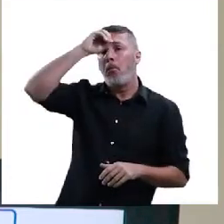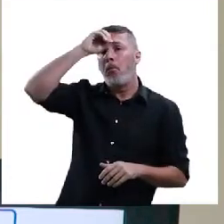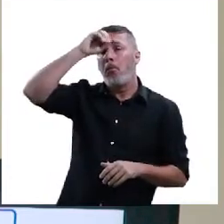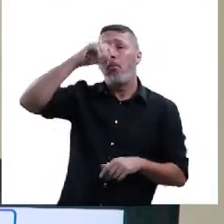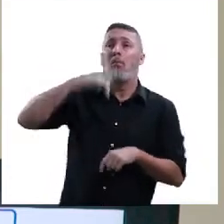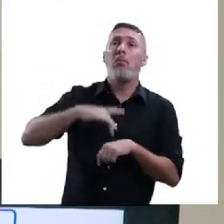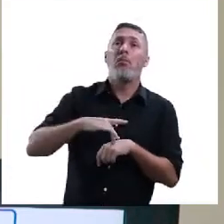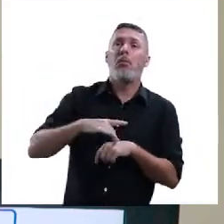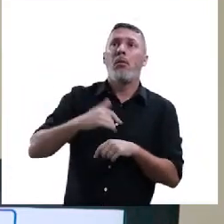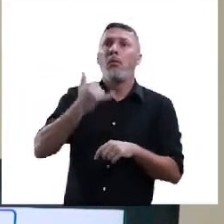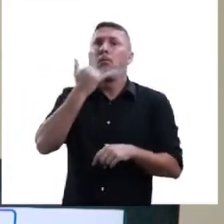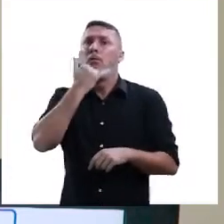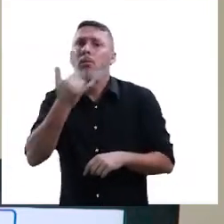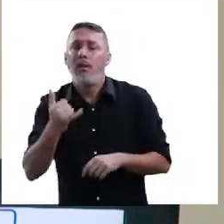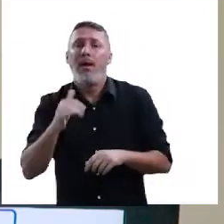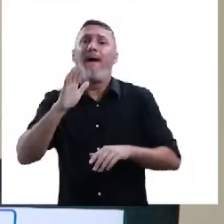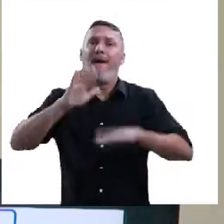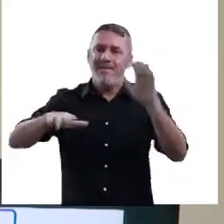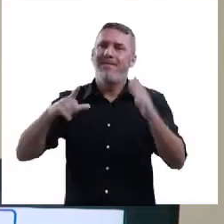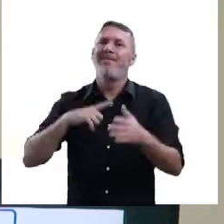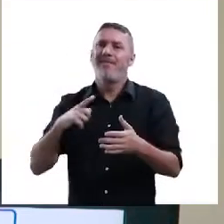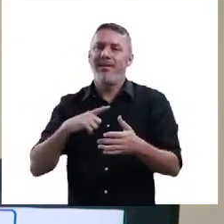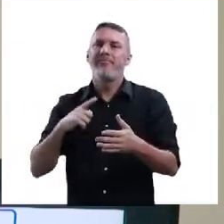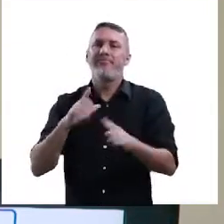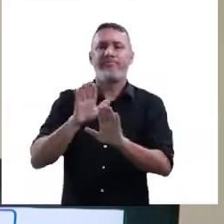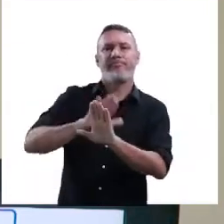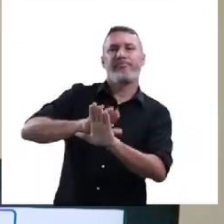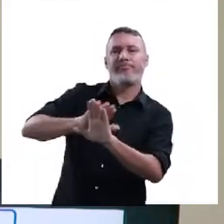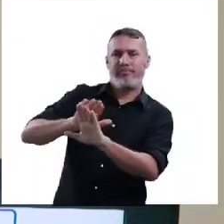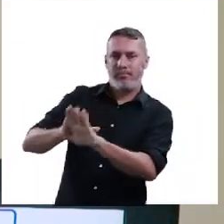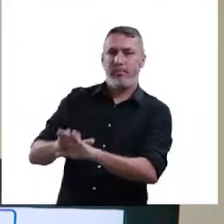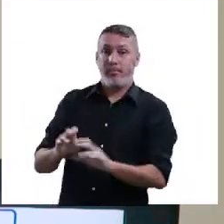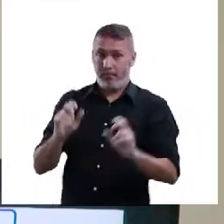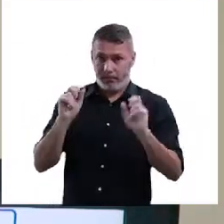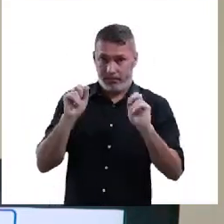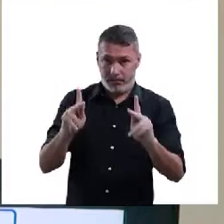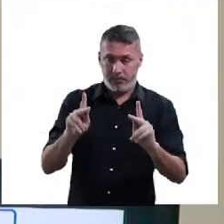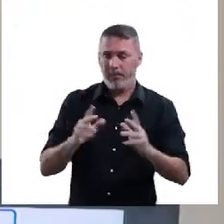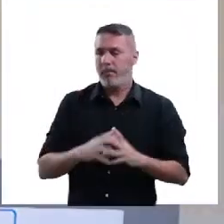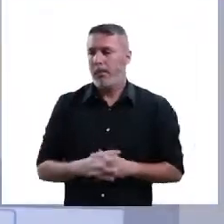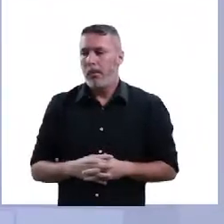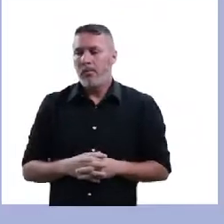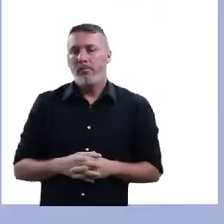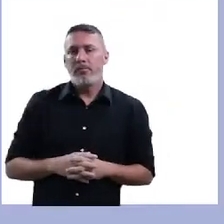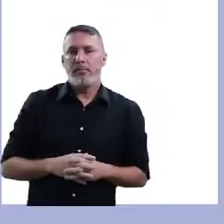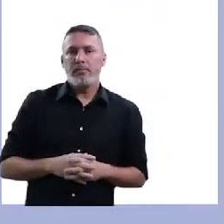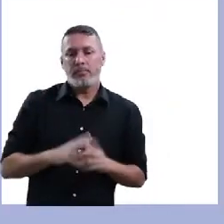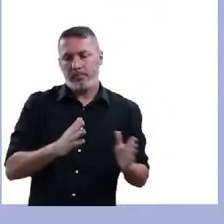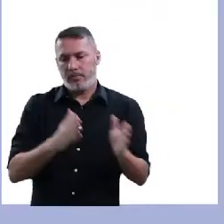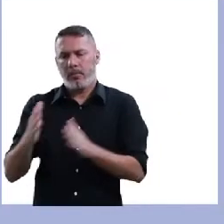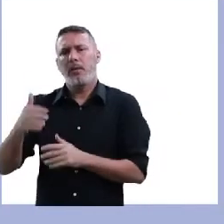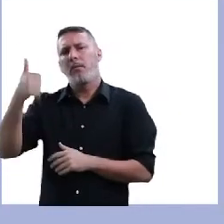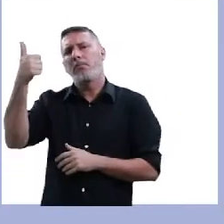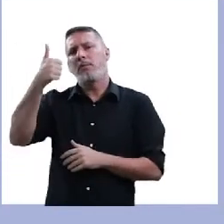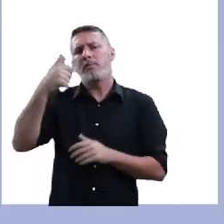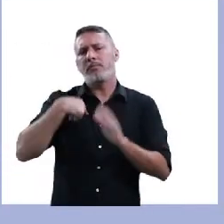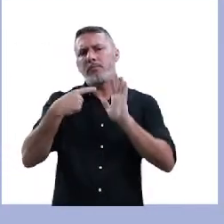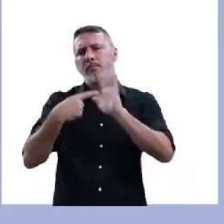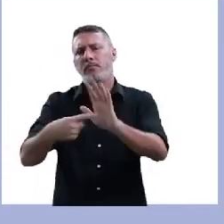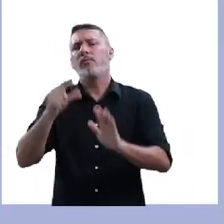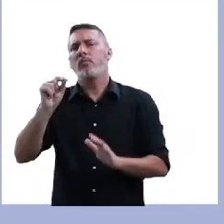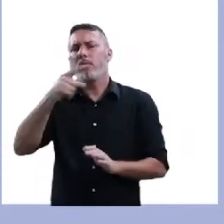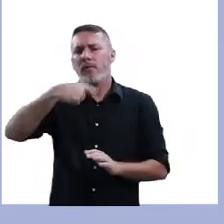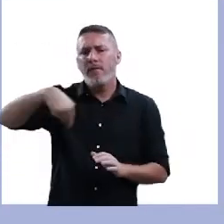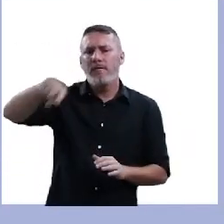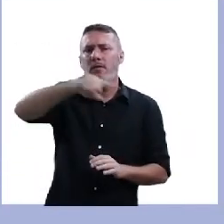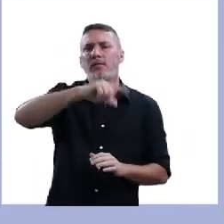direta ou indireta, você, eu, nós praticamos essa violência. Vamos lá, então? Olha só.